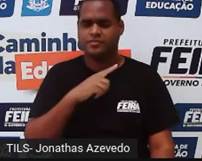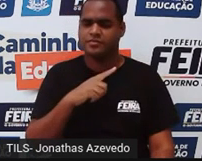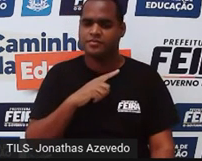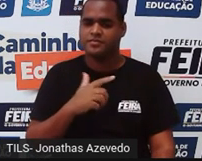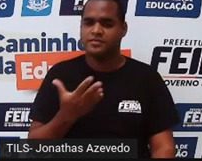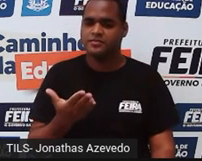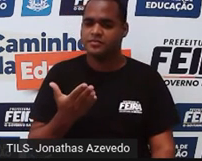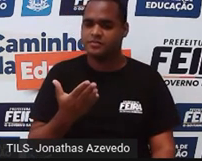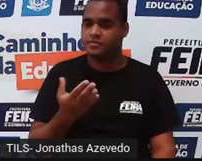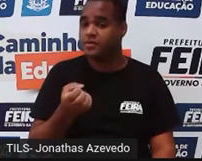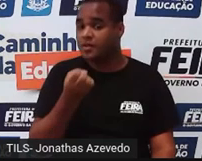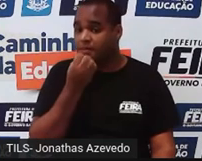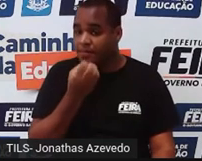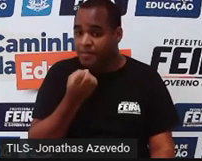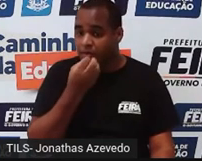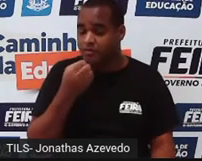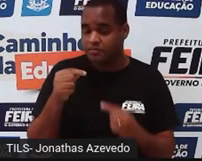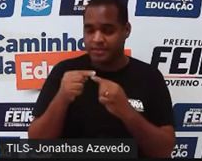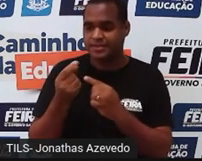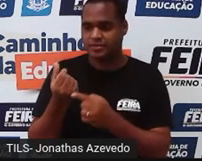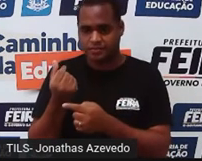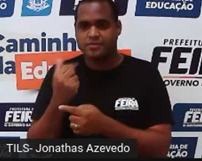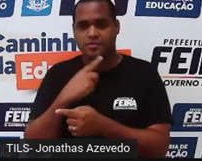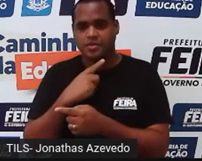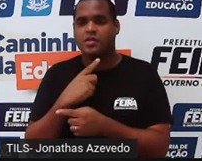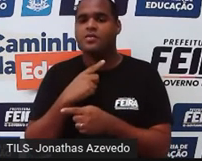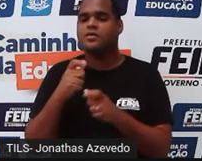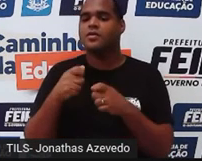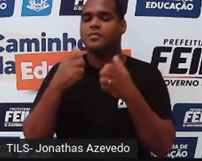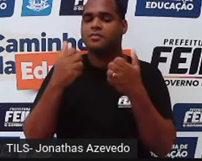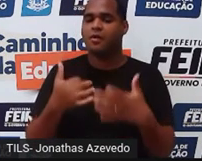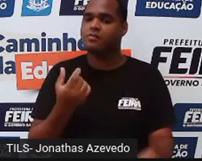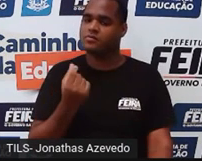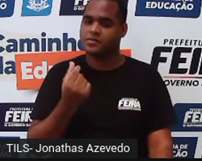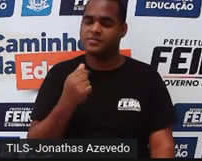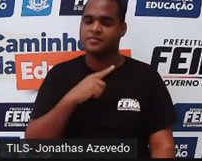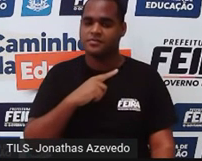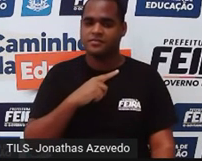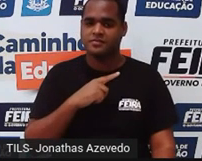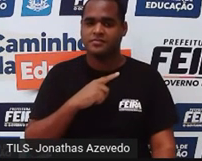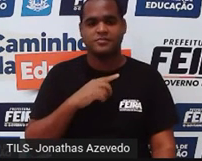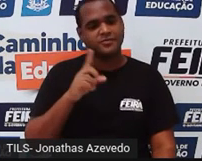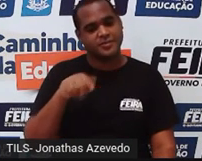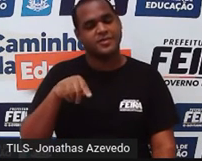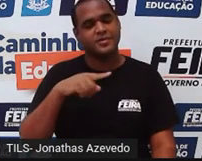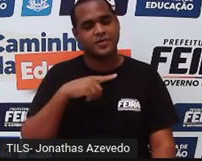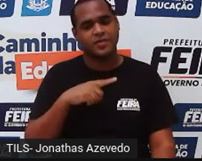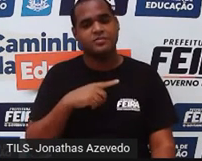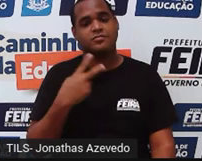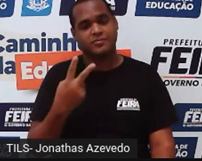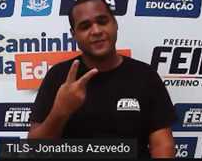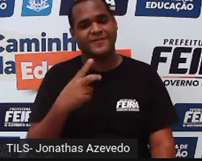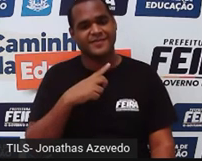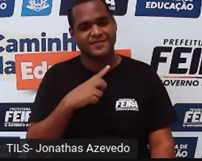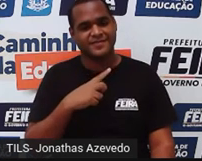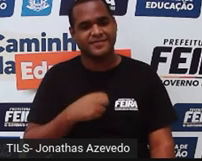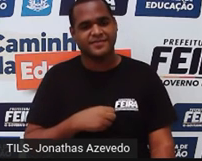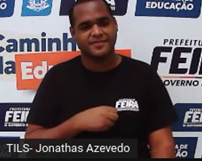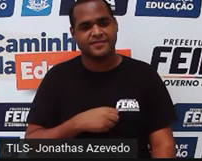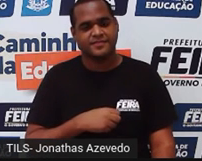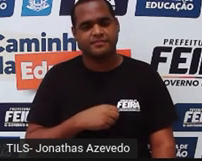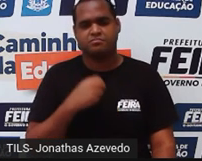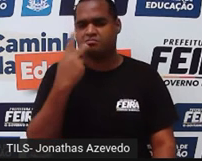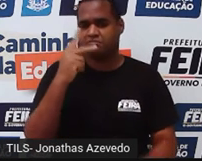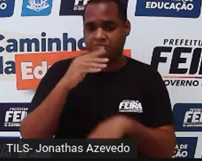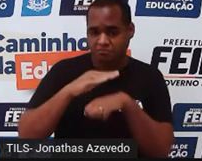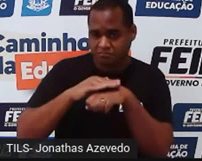O que é bom envolvendo o dinheiro é a gente ter dinheiro. Então, o 2 ali a gente tem. Então, se você